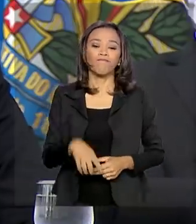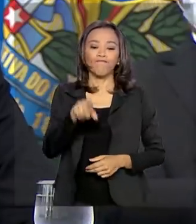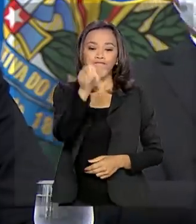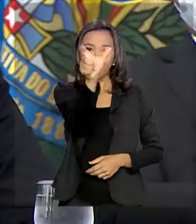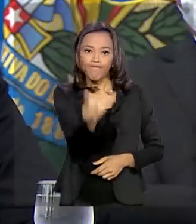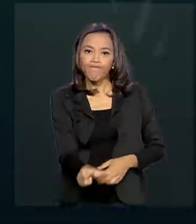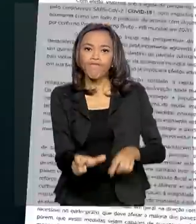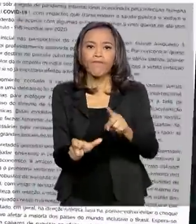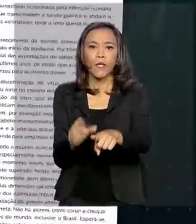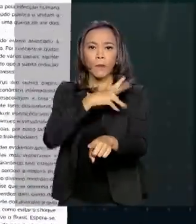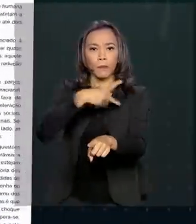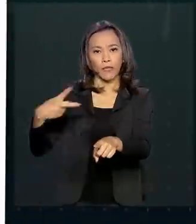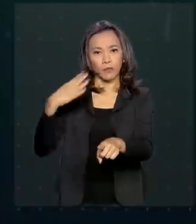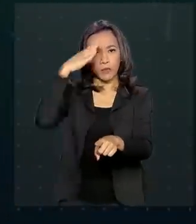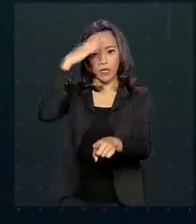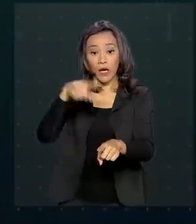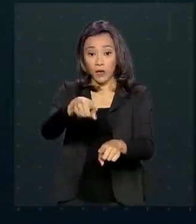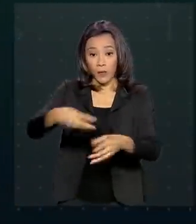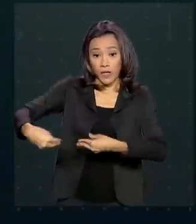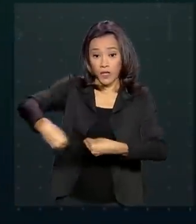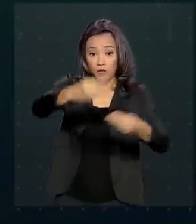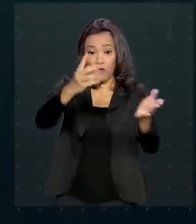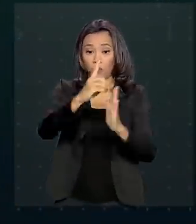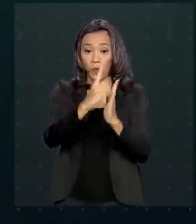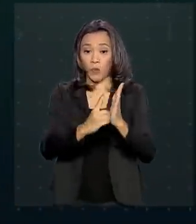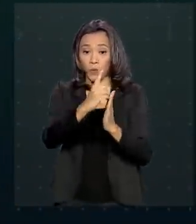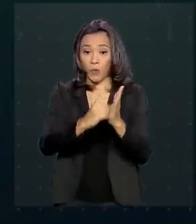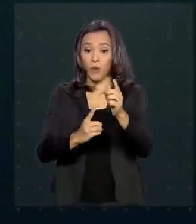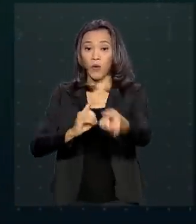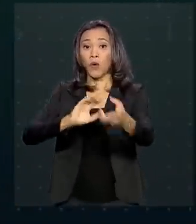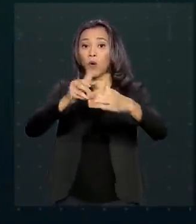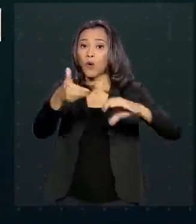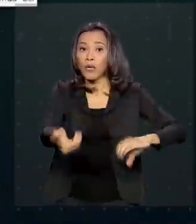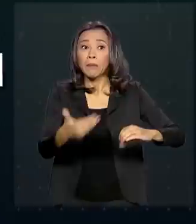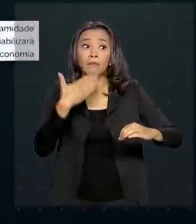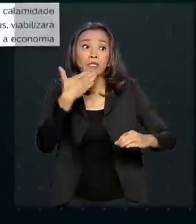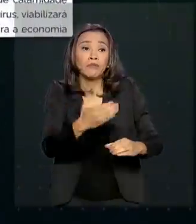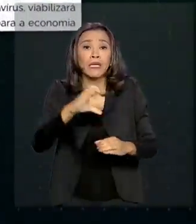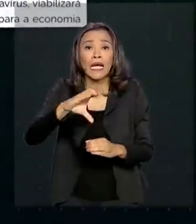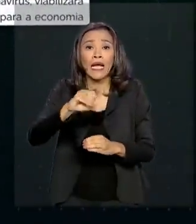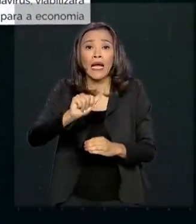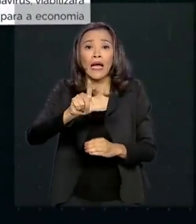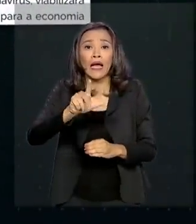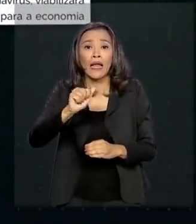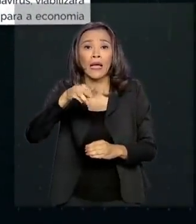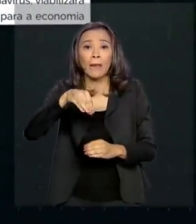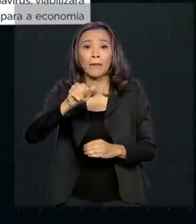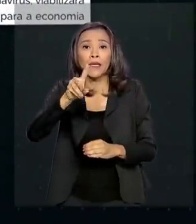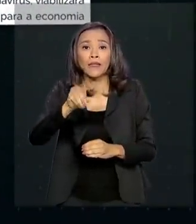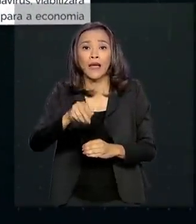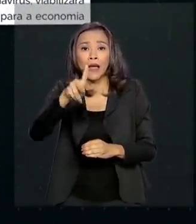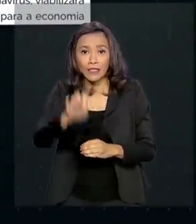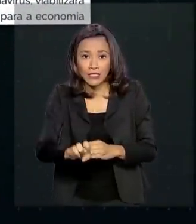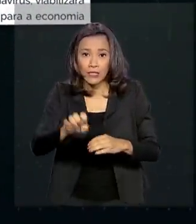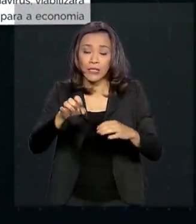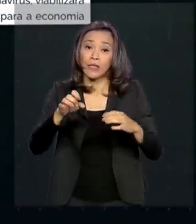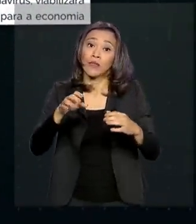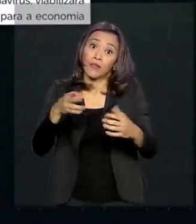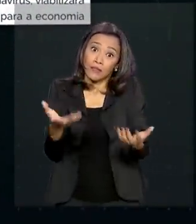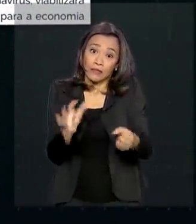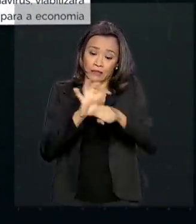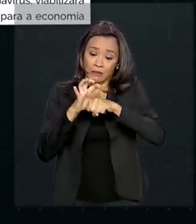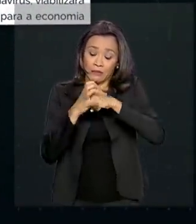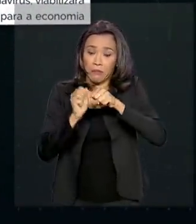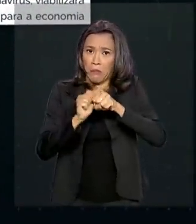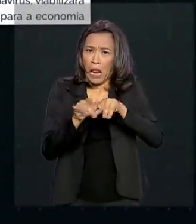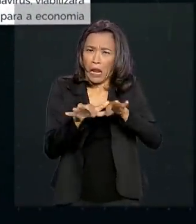presidente Jair Bolsonaro enviou ao Congresso Nacional pedido de calamidade pública por causa do coronavírus. Com isso,